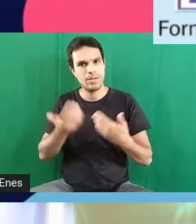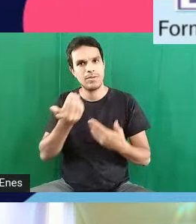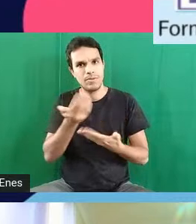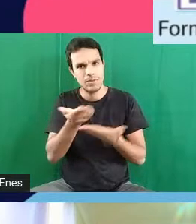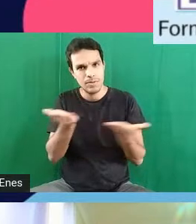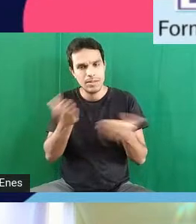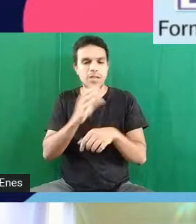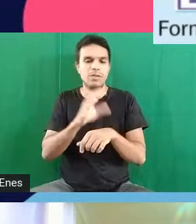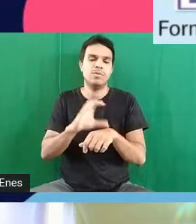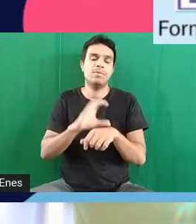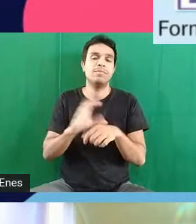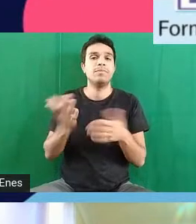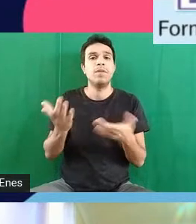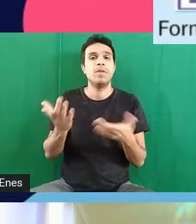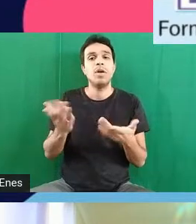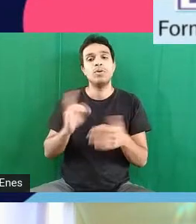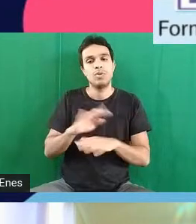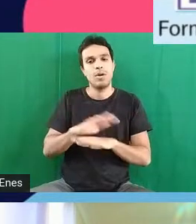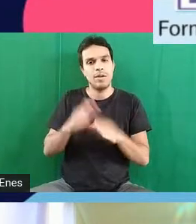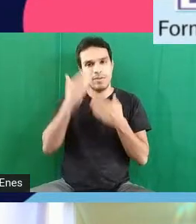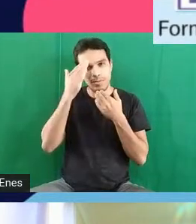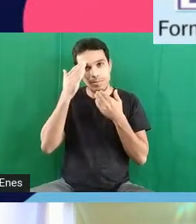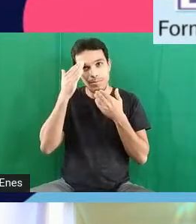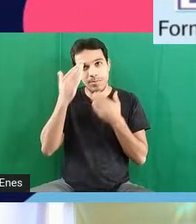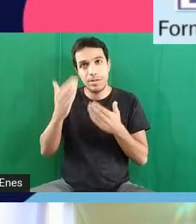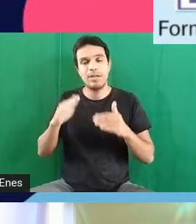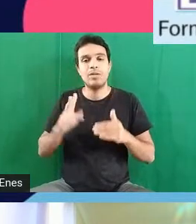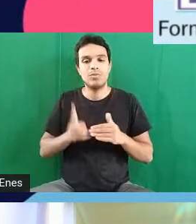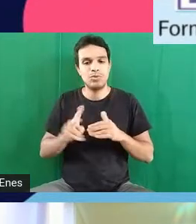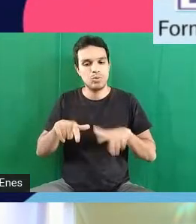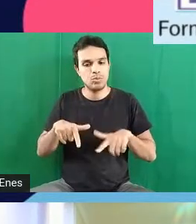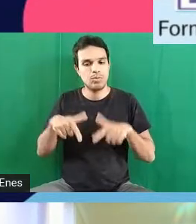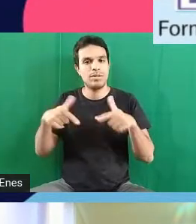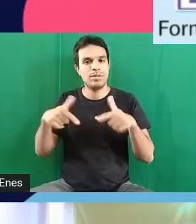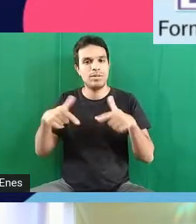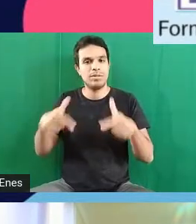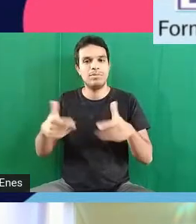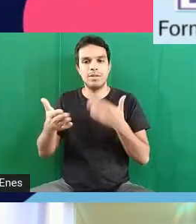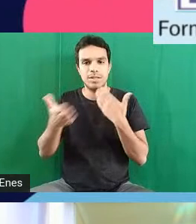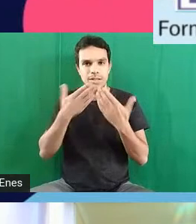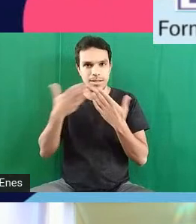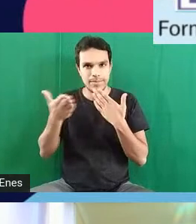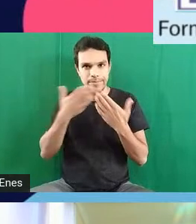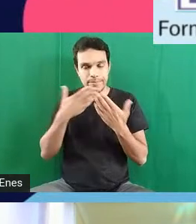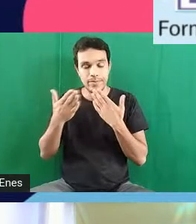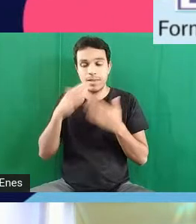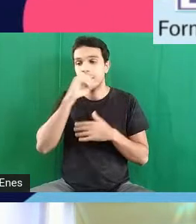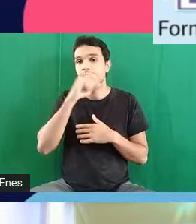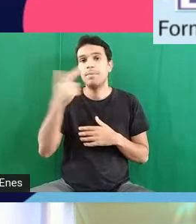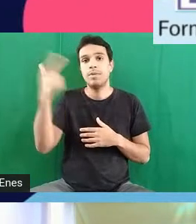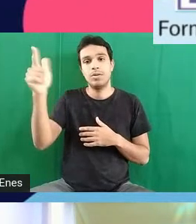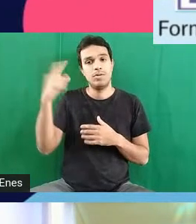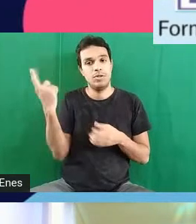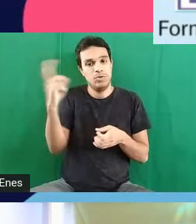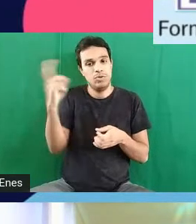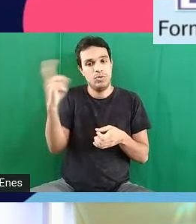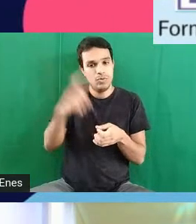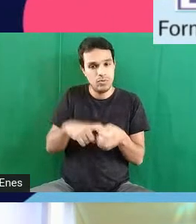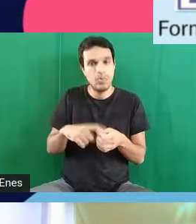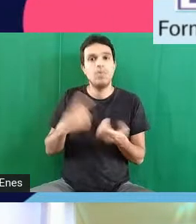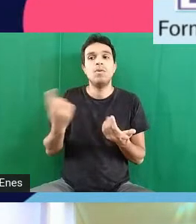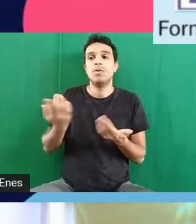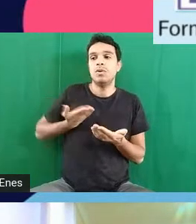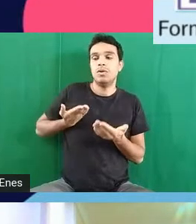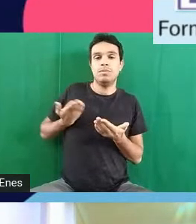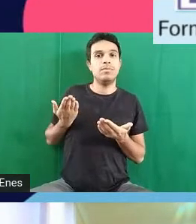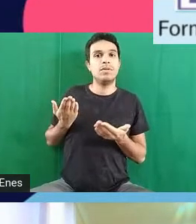então é isso pessoal muito obrigado continue participando do chat no sábado que vem a gente está de volta com os nossos colegas da